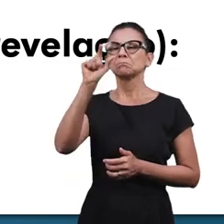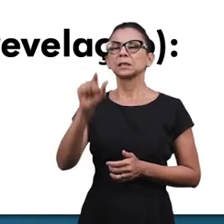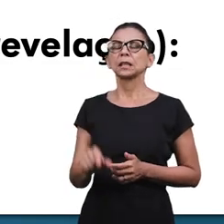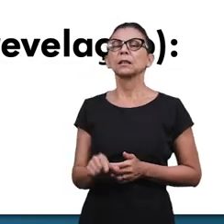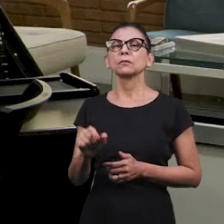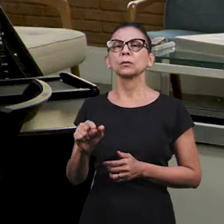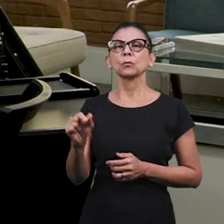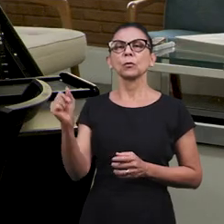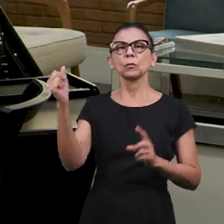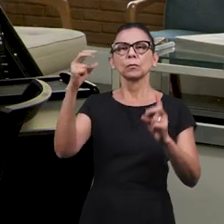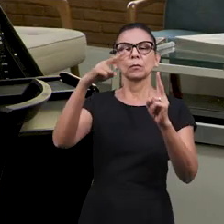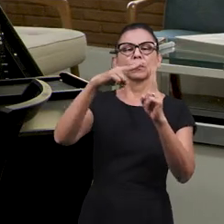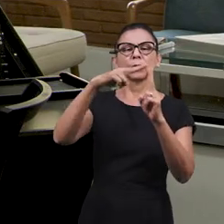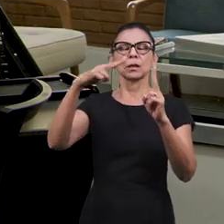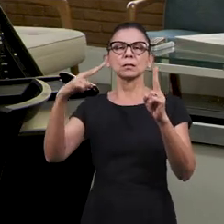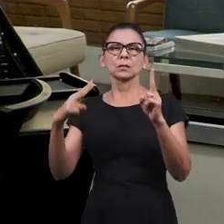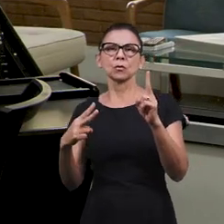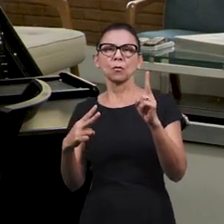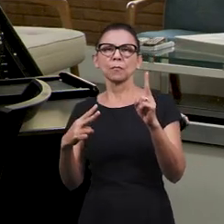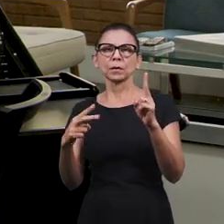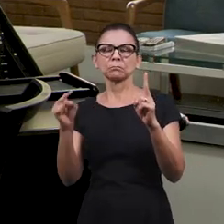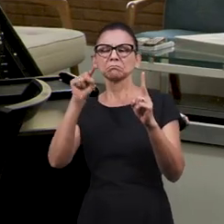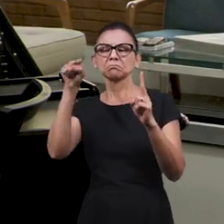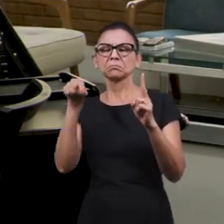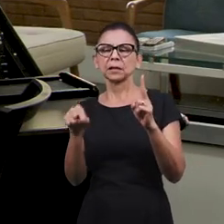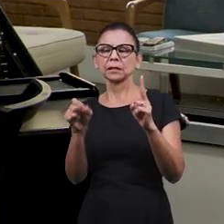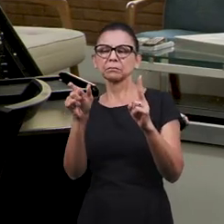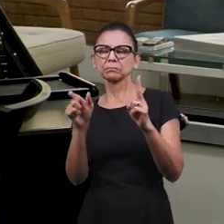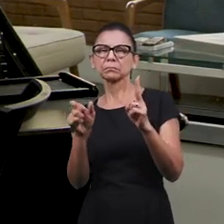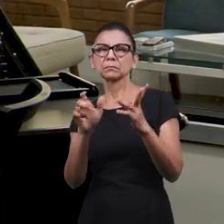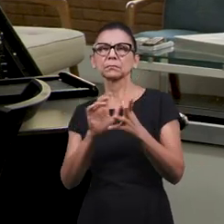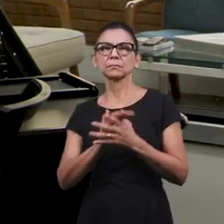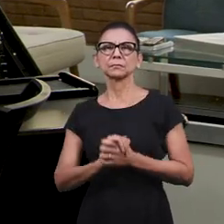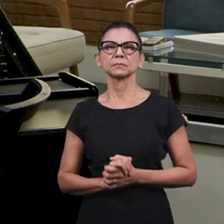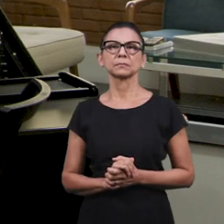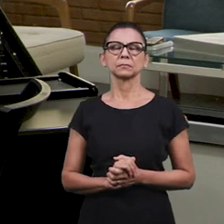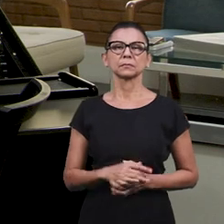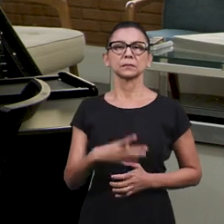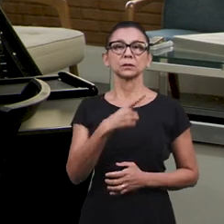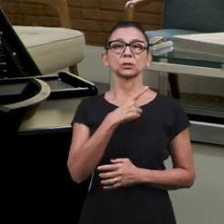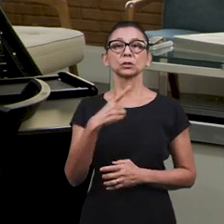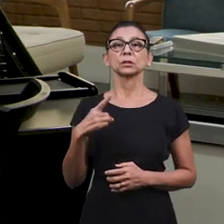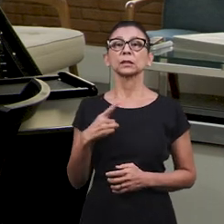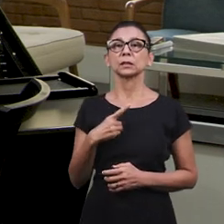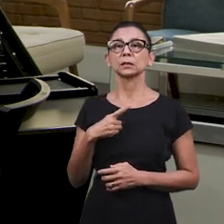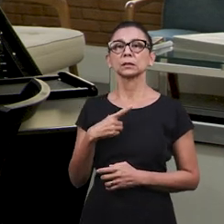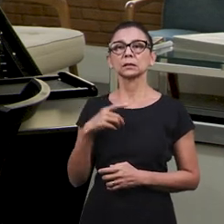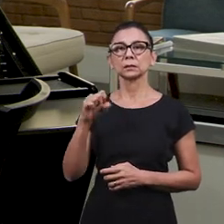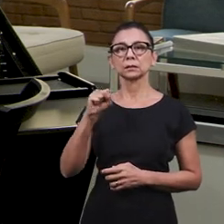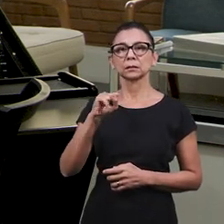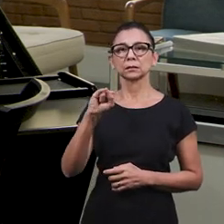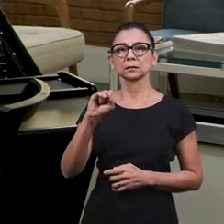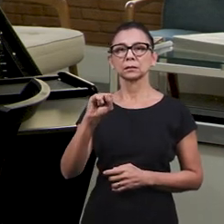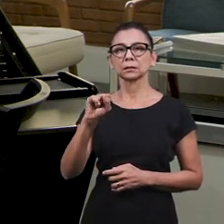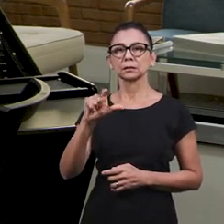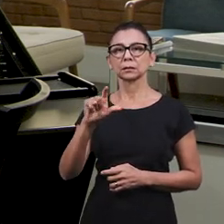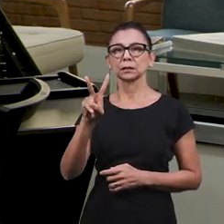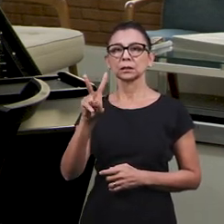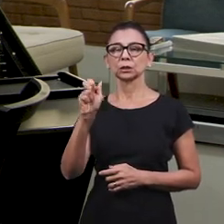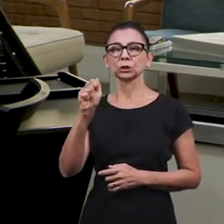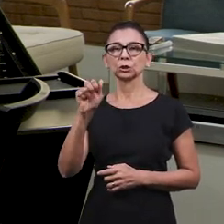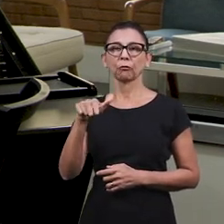sombra? Então, agora vamos ver a resposta e quem vai dar é um diácono. Diácono, o nosso irmão Silvão.